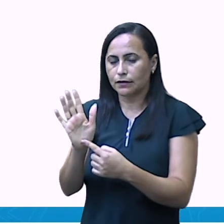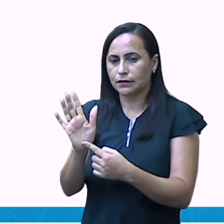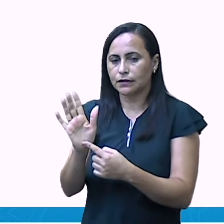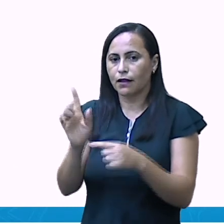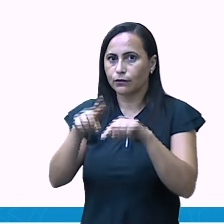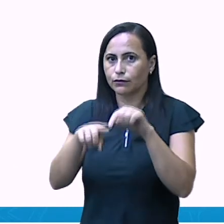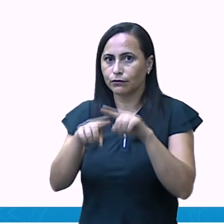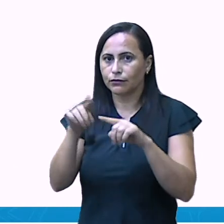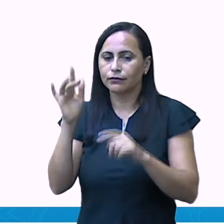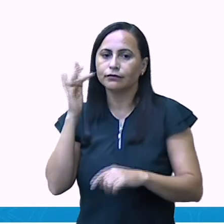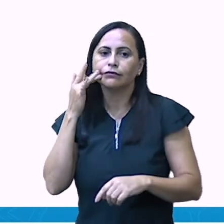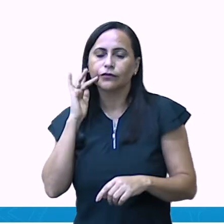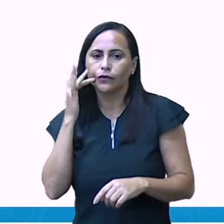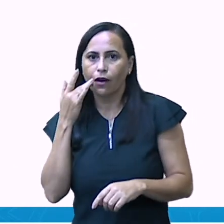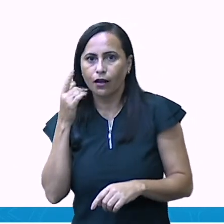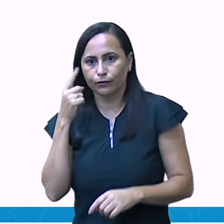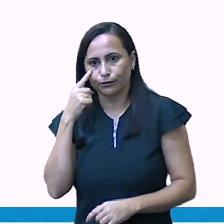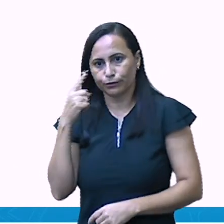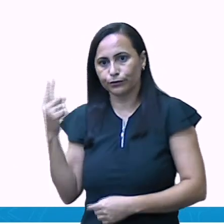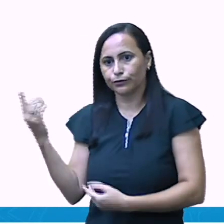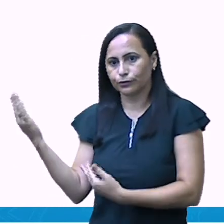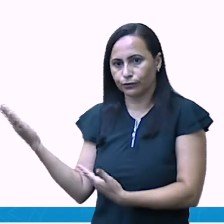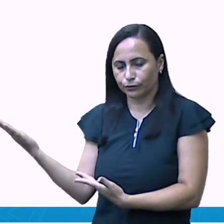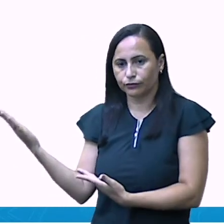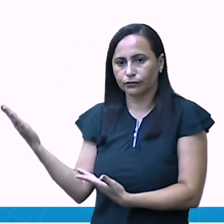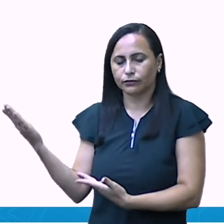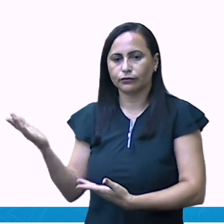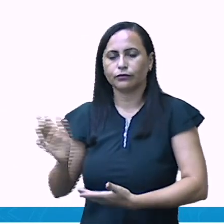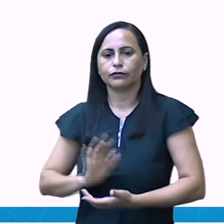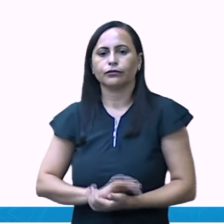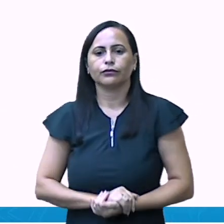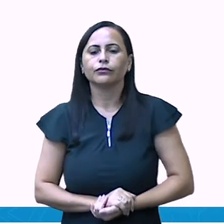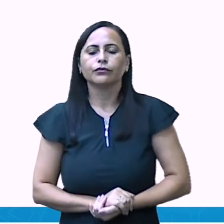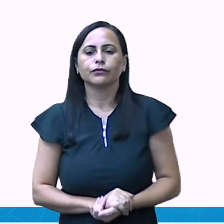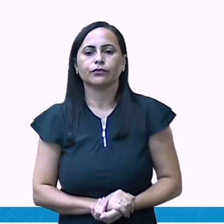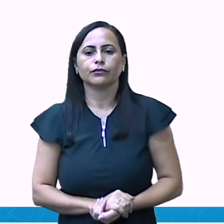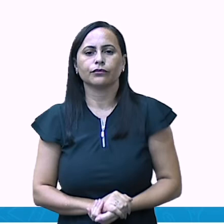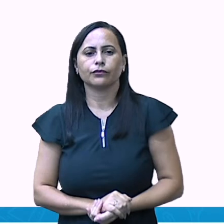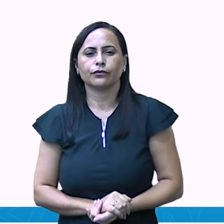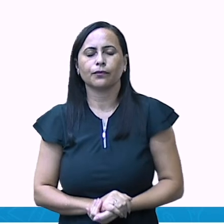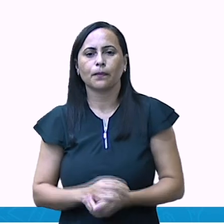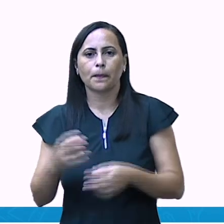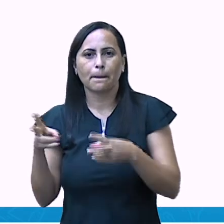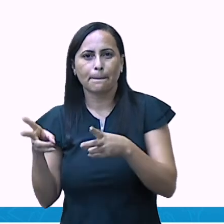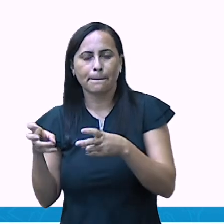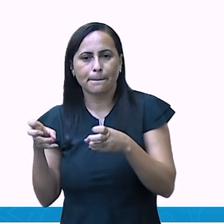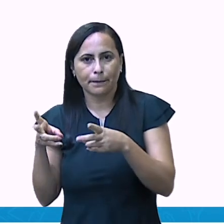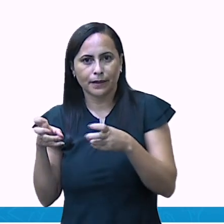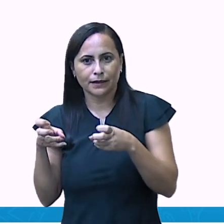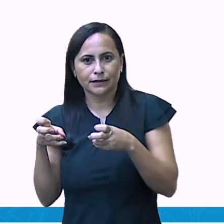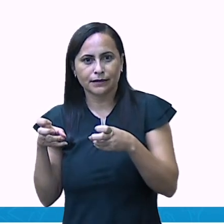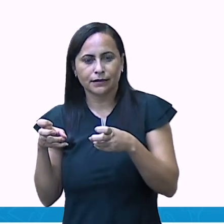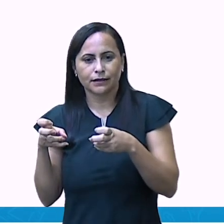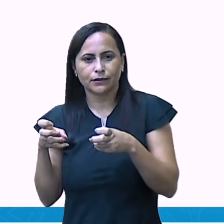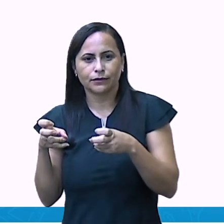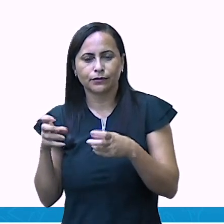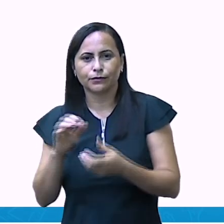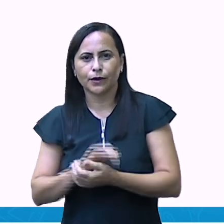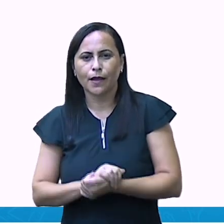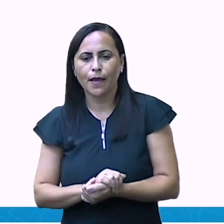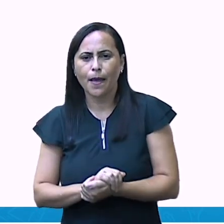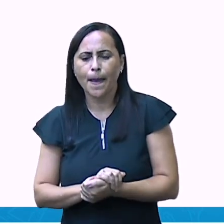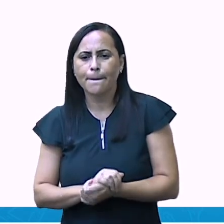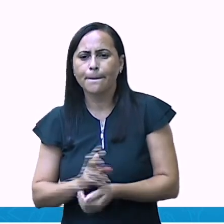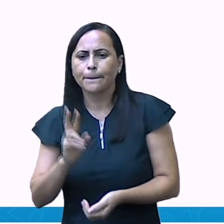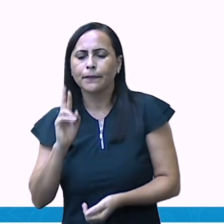direito e o material dourado está do seu lado esquerdo. Observe e qual é o valor